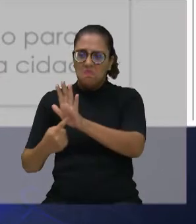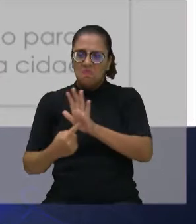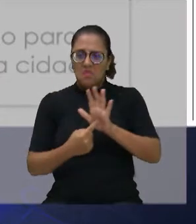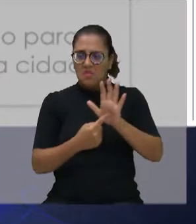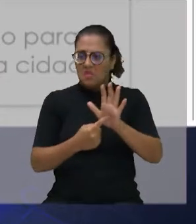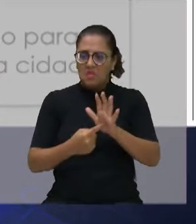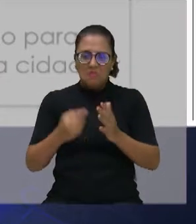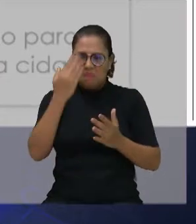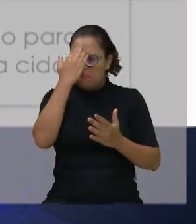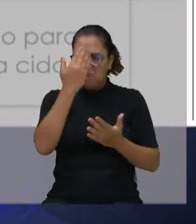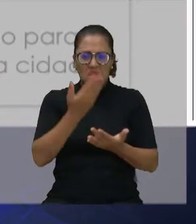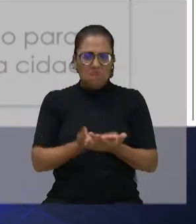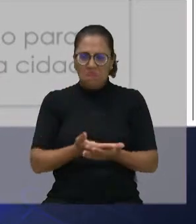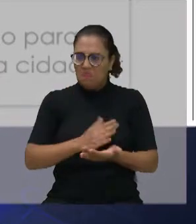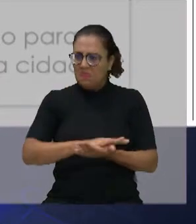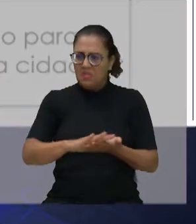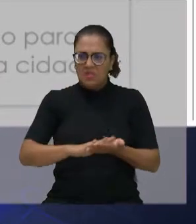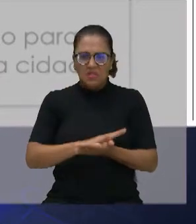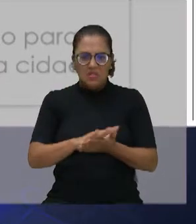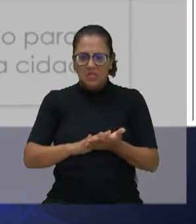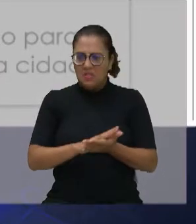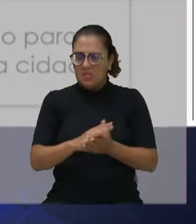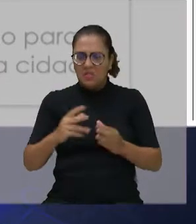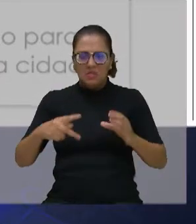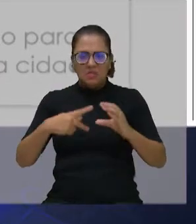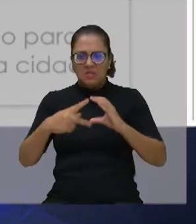confiança no parlamento.